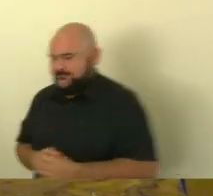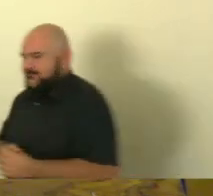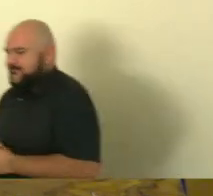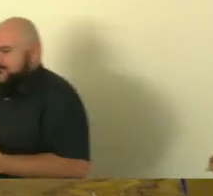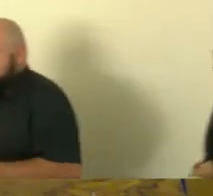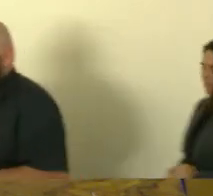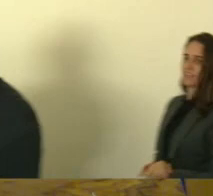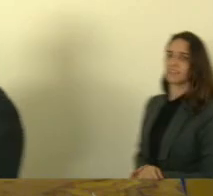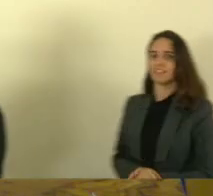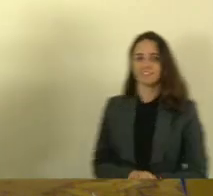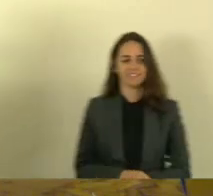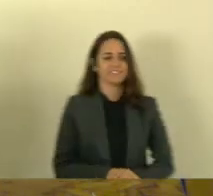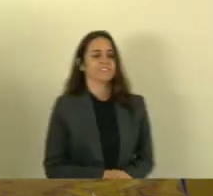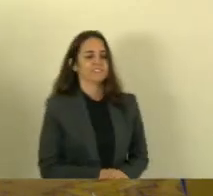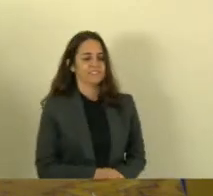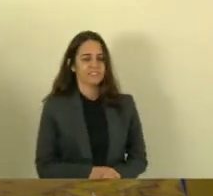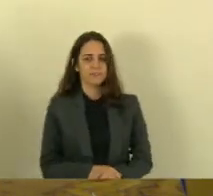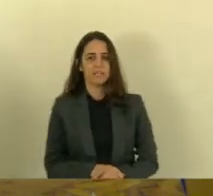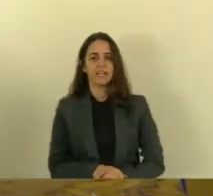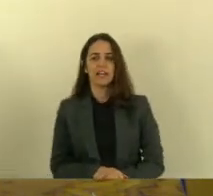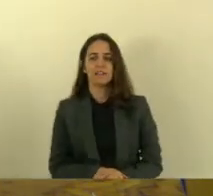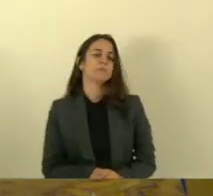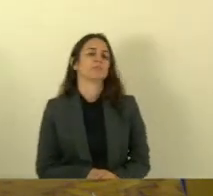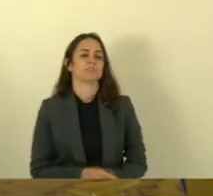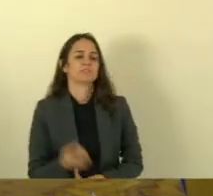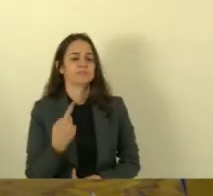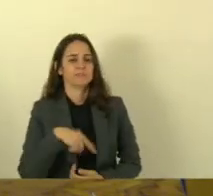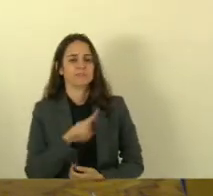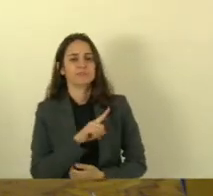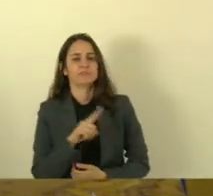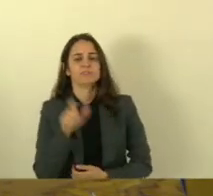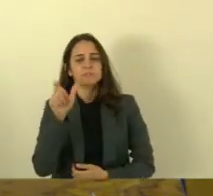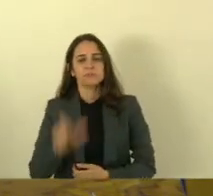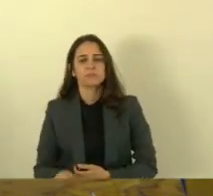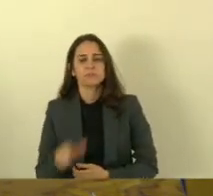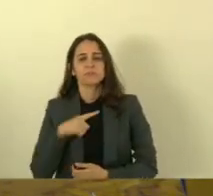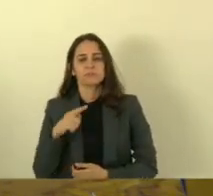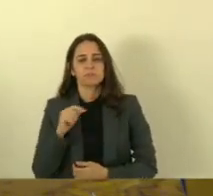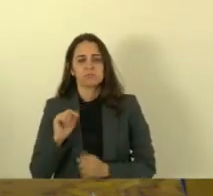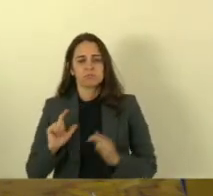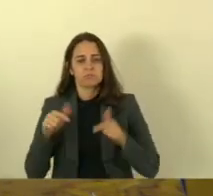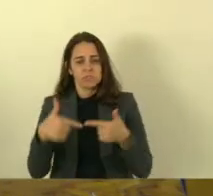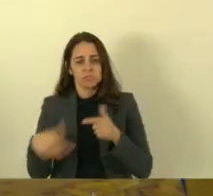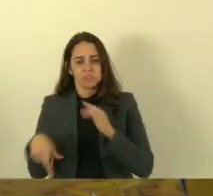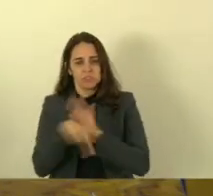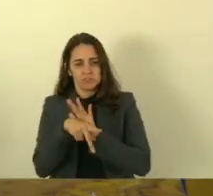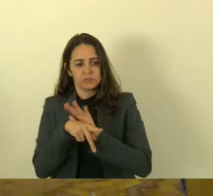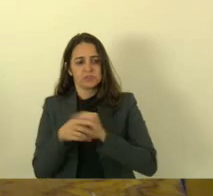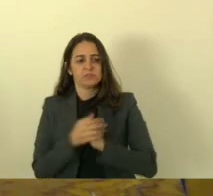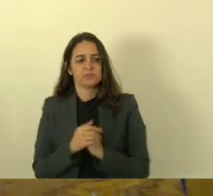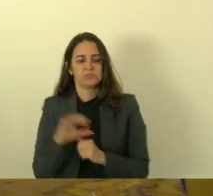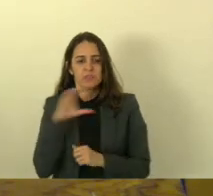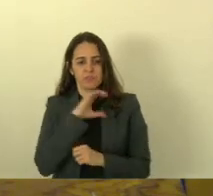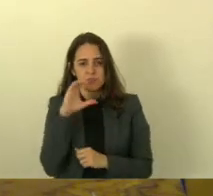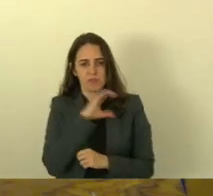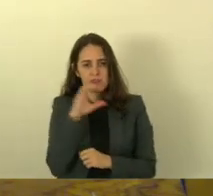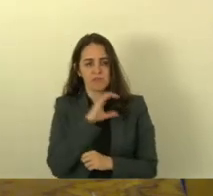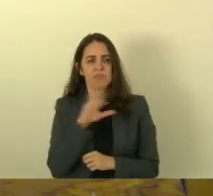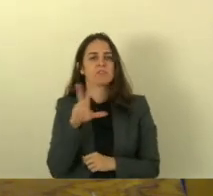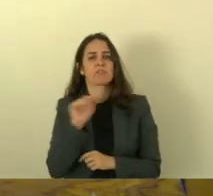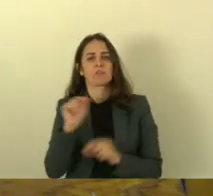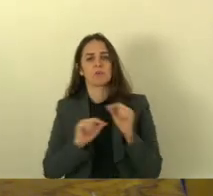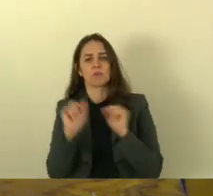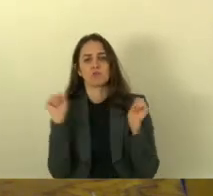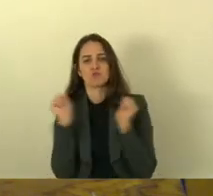colega delegado doutor custódio Castelã pela iniciativa e em breve ele estará